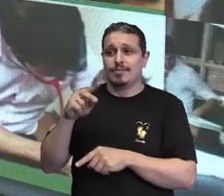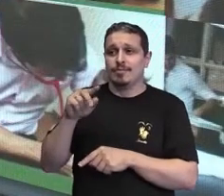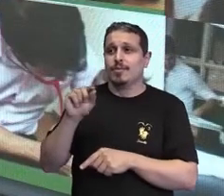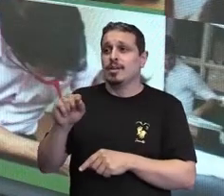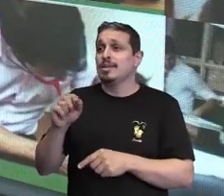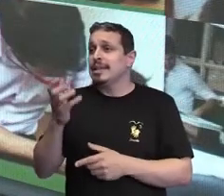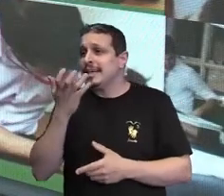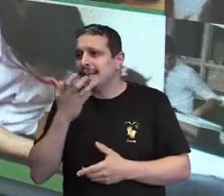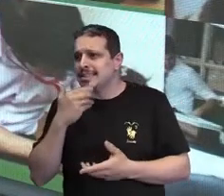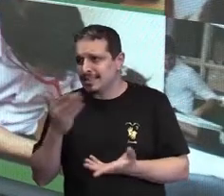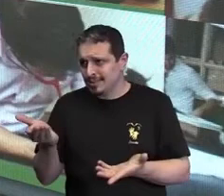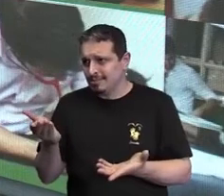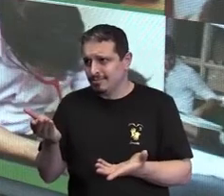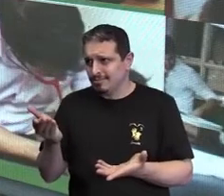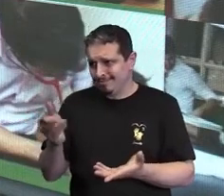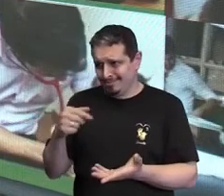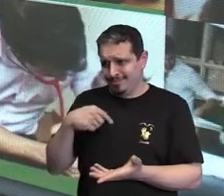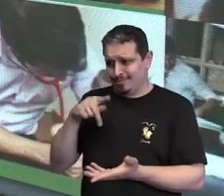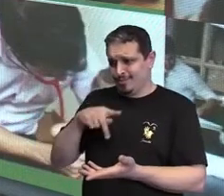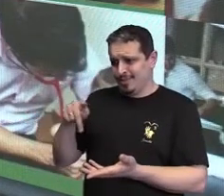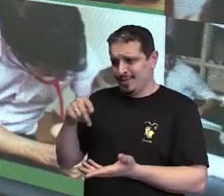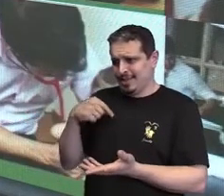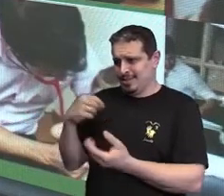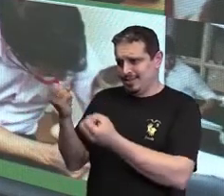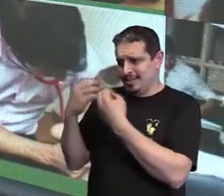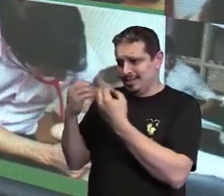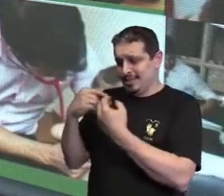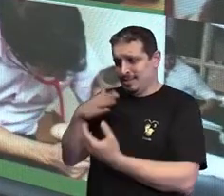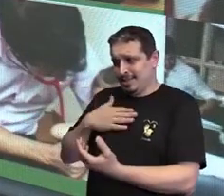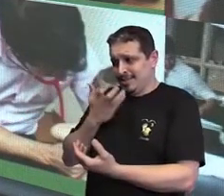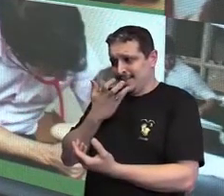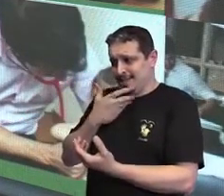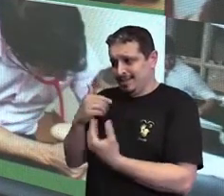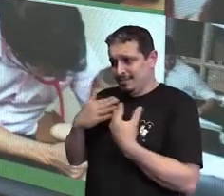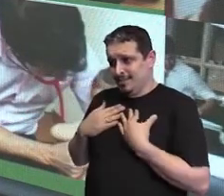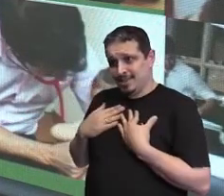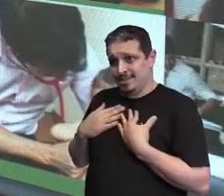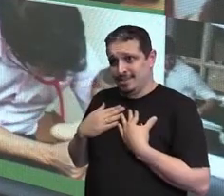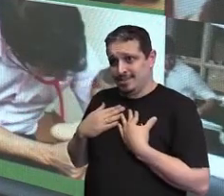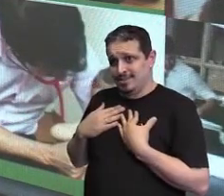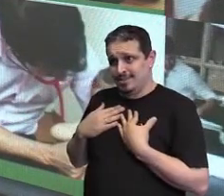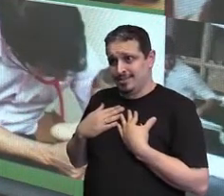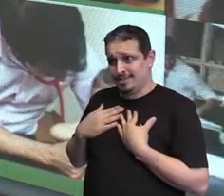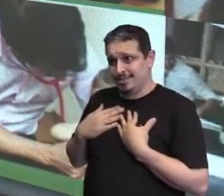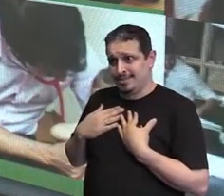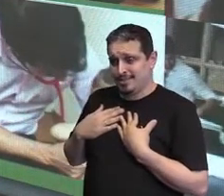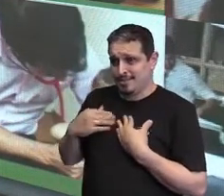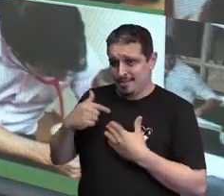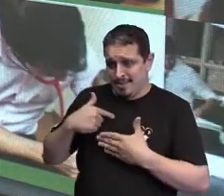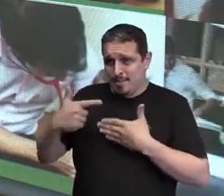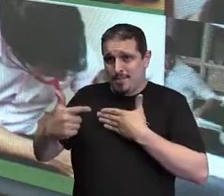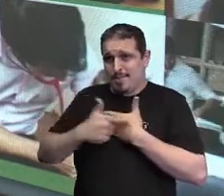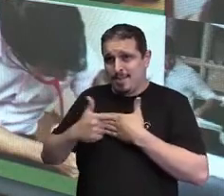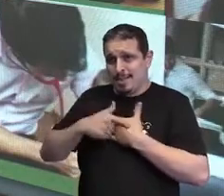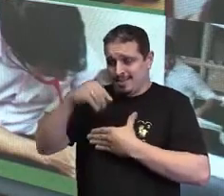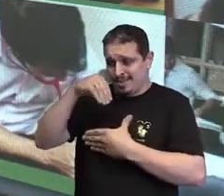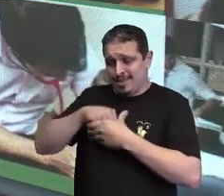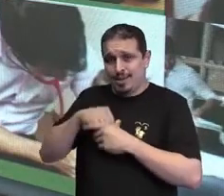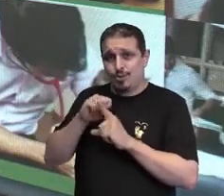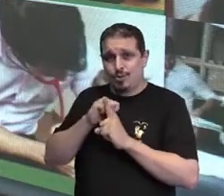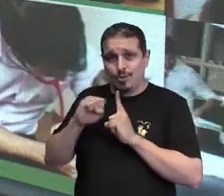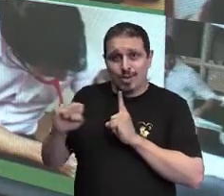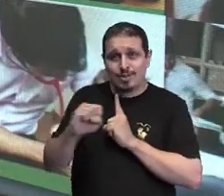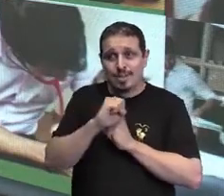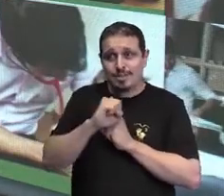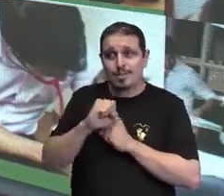professoras em relação à diversidade em relação ao meu papel dentro da sociedade e o que a gente